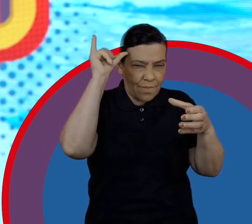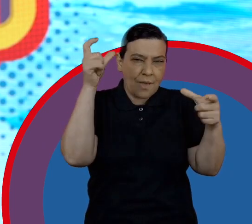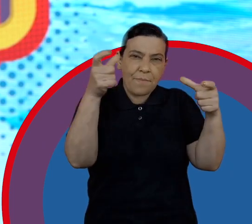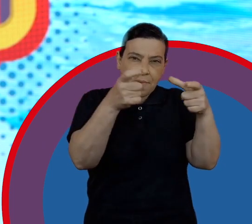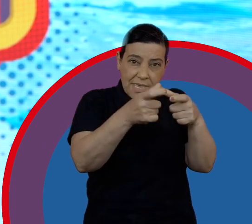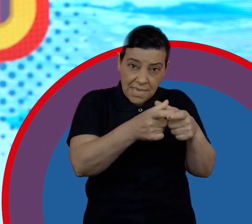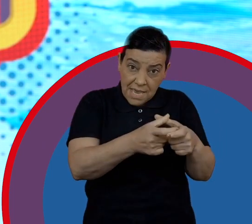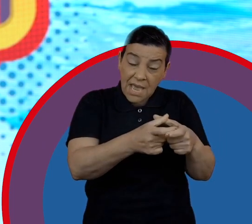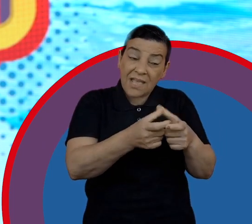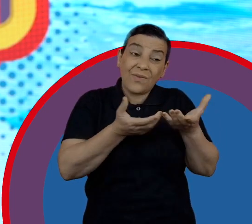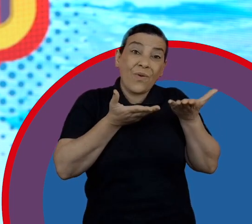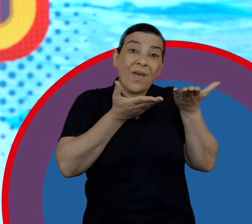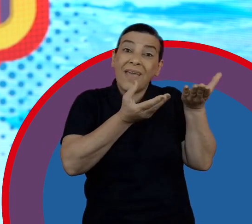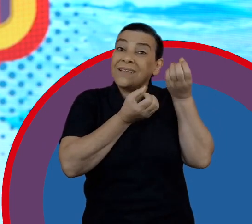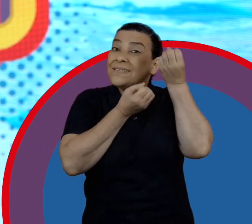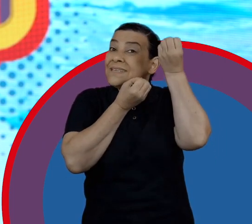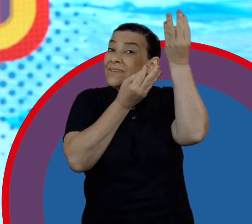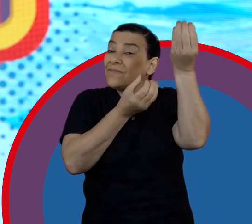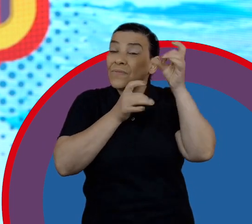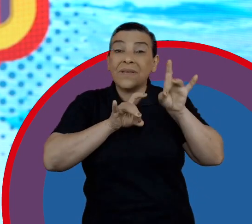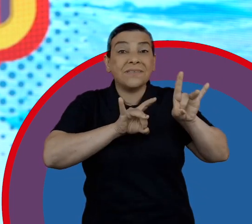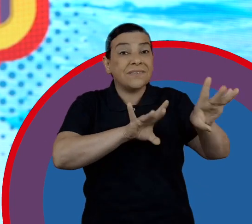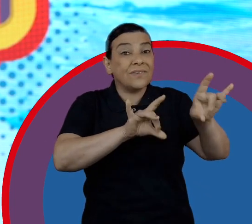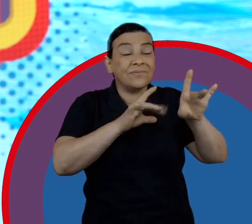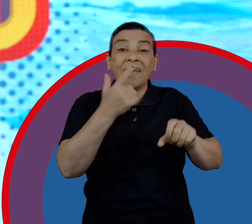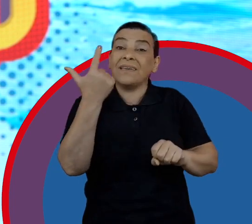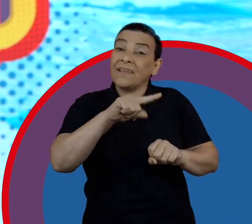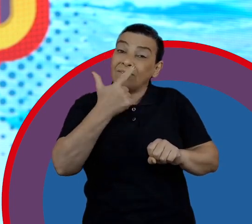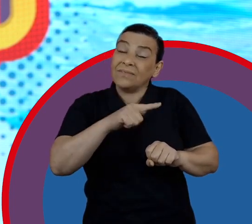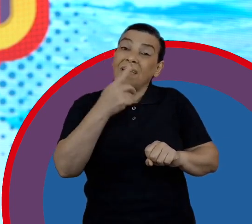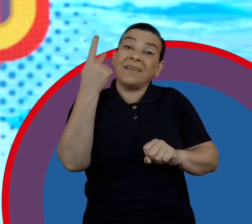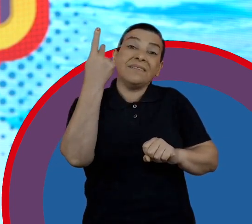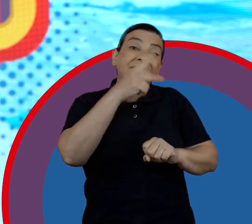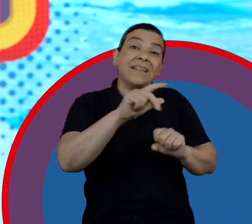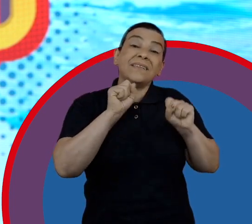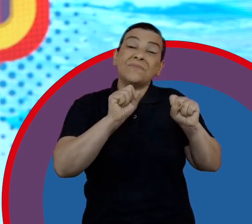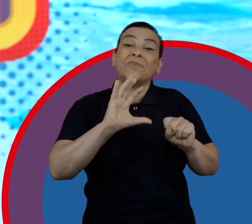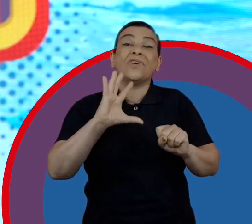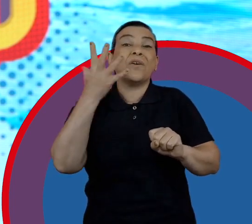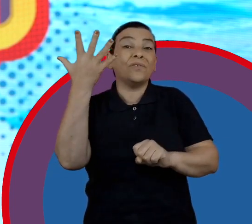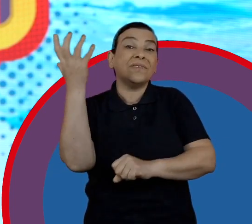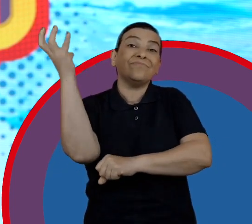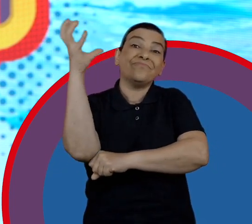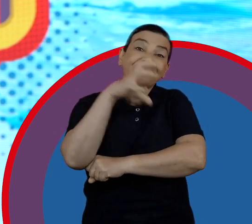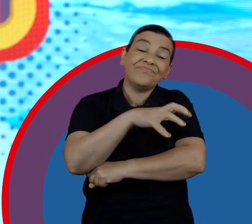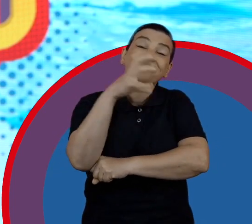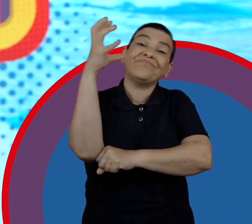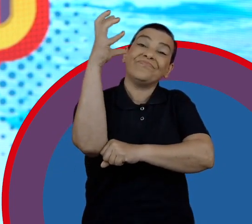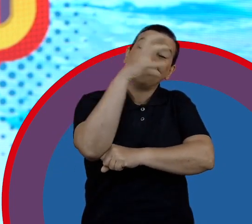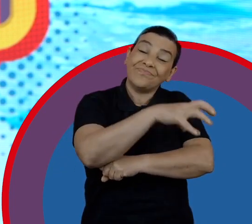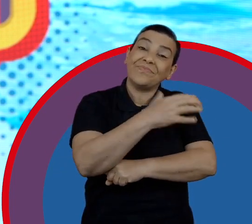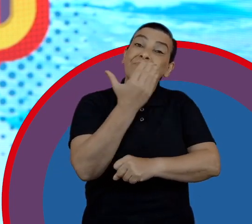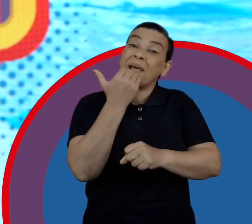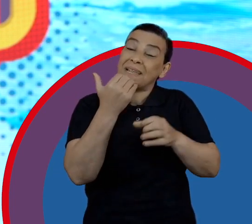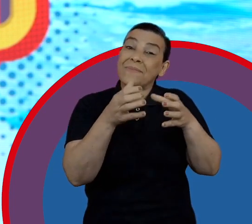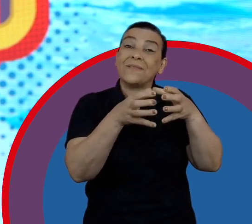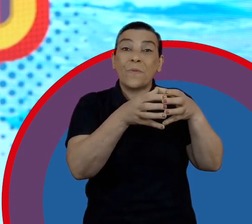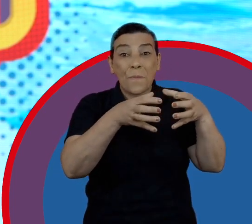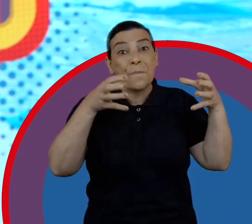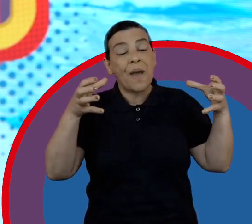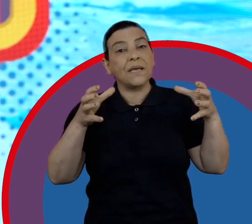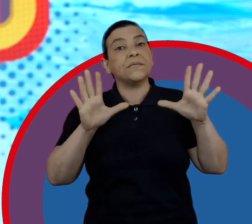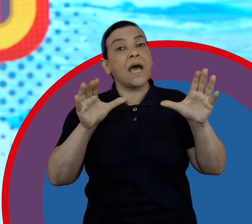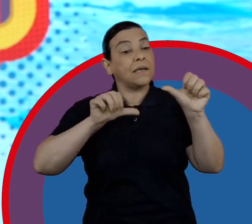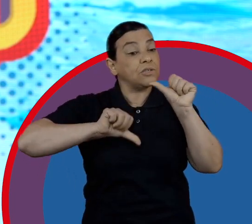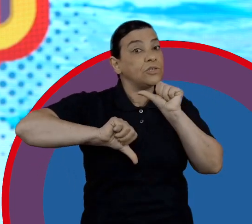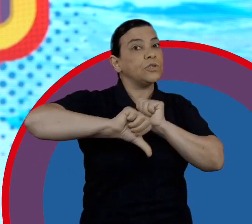assistência técnica, podem acabar criando desmatamento na própria propriedade para conseguir produzir mais alimento. Então, o que a gente fez?